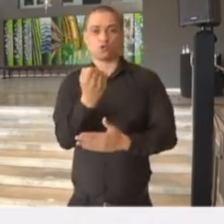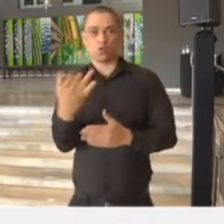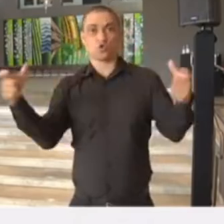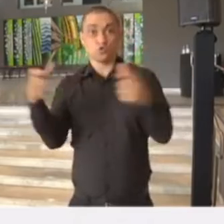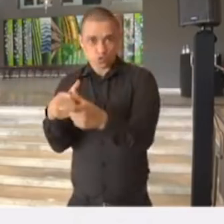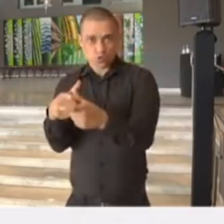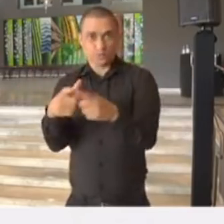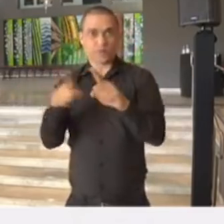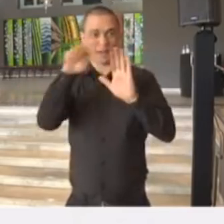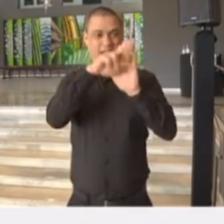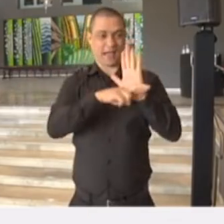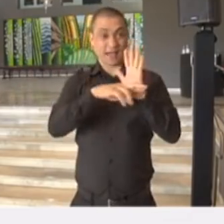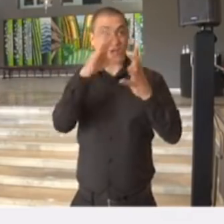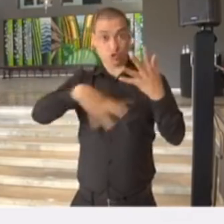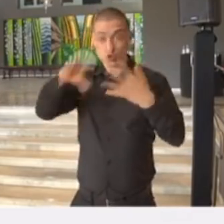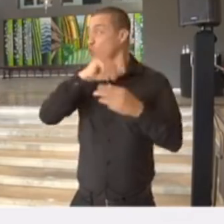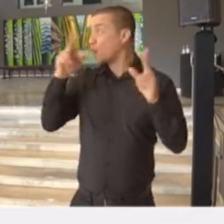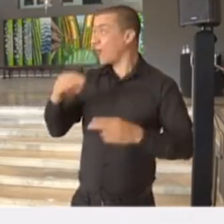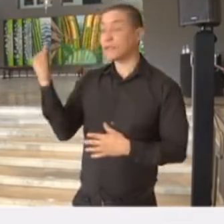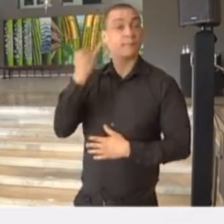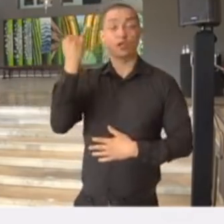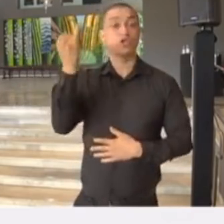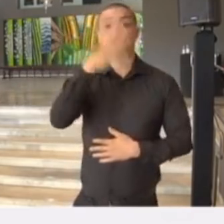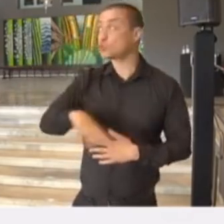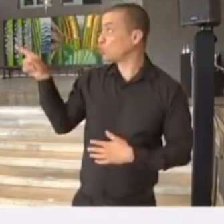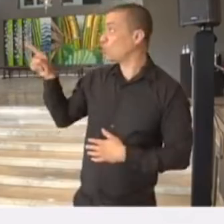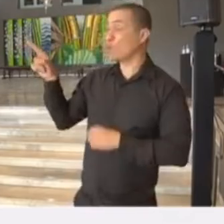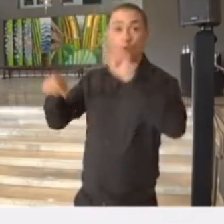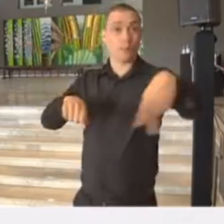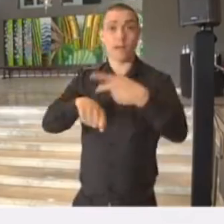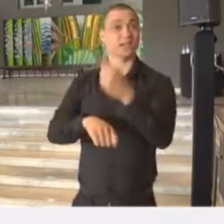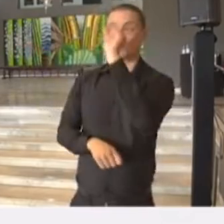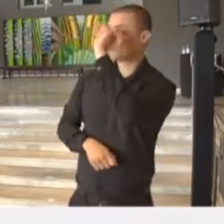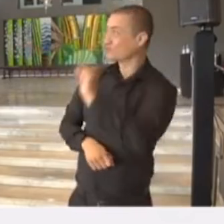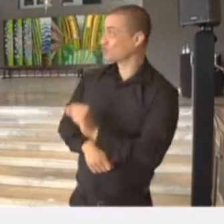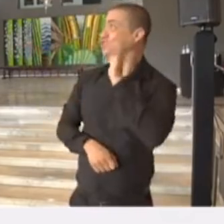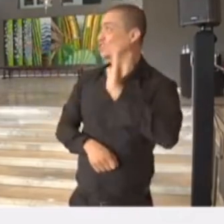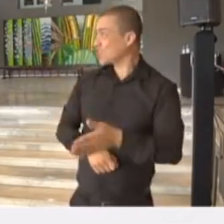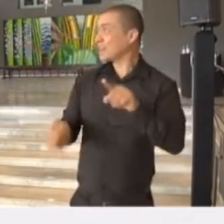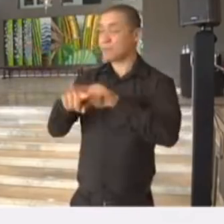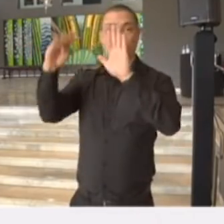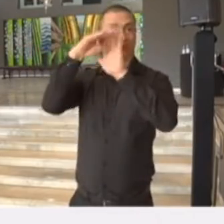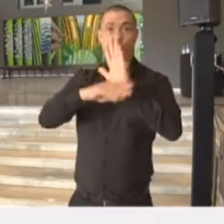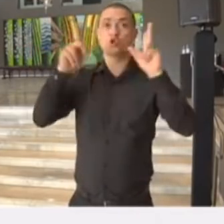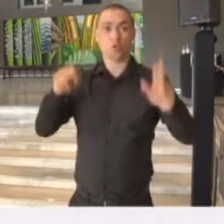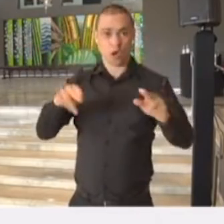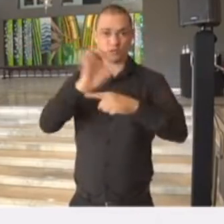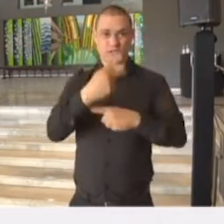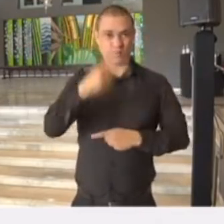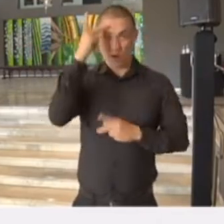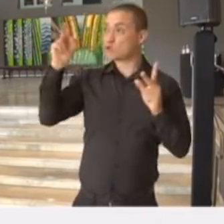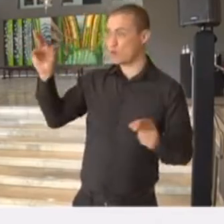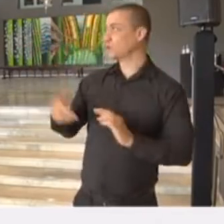e os protocolos sanitários, são pontos seguidos pelos protocolos aqui do Estado de